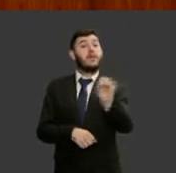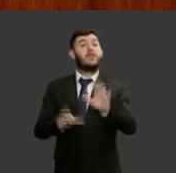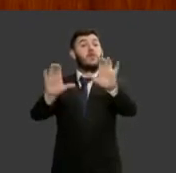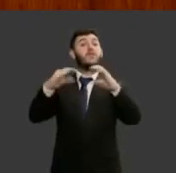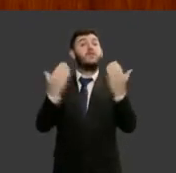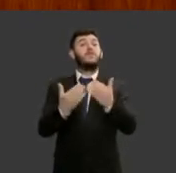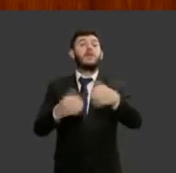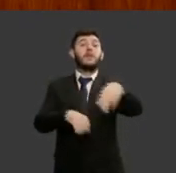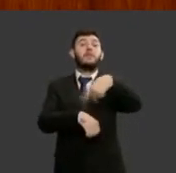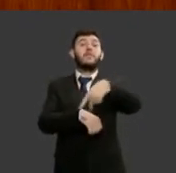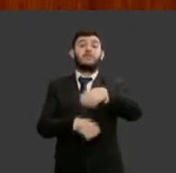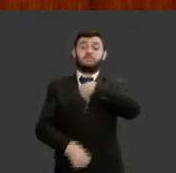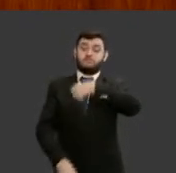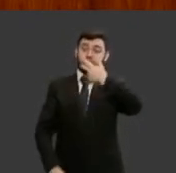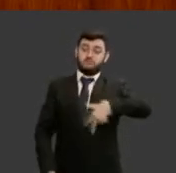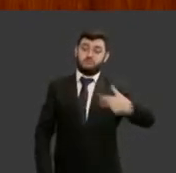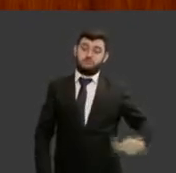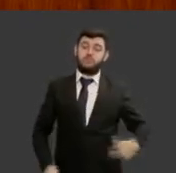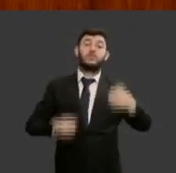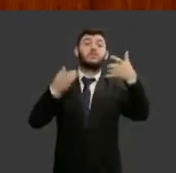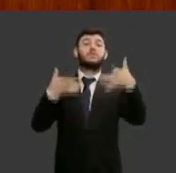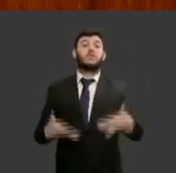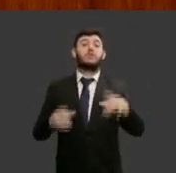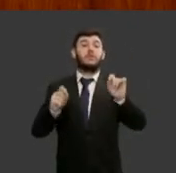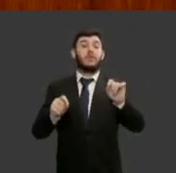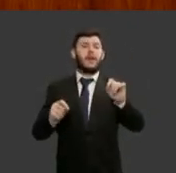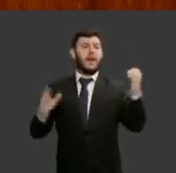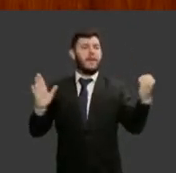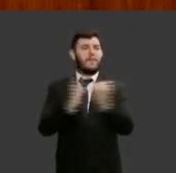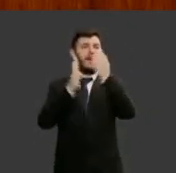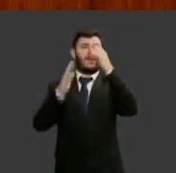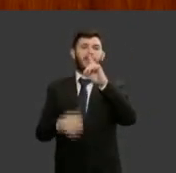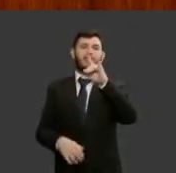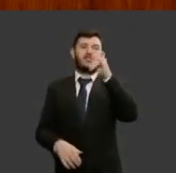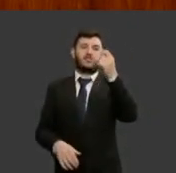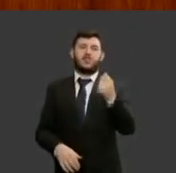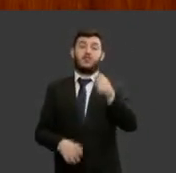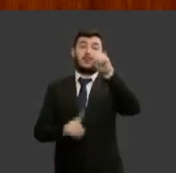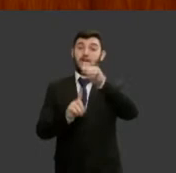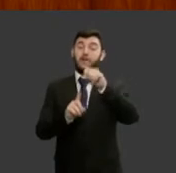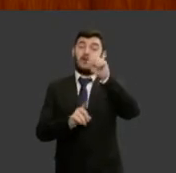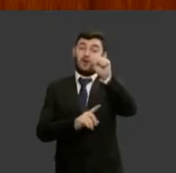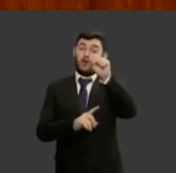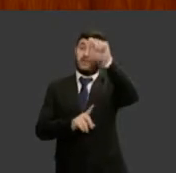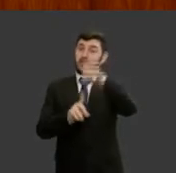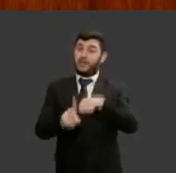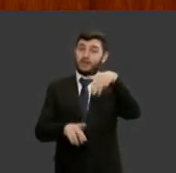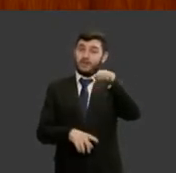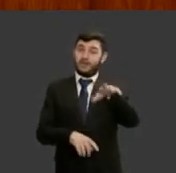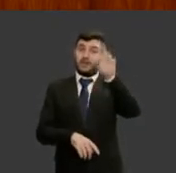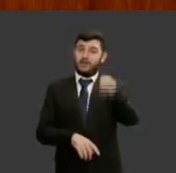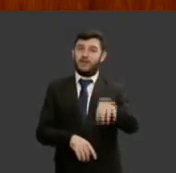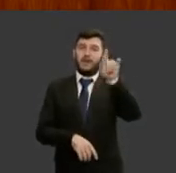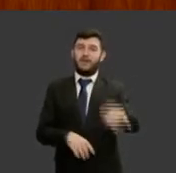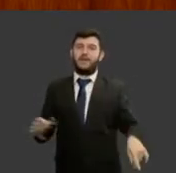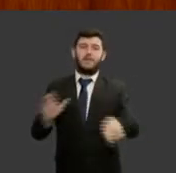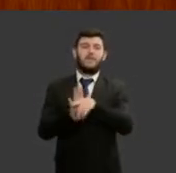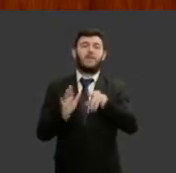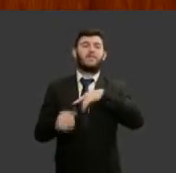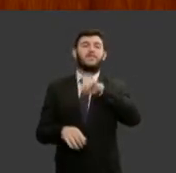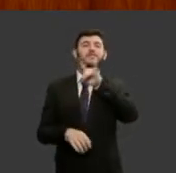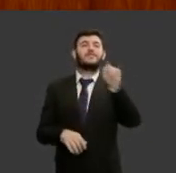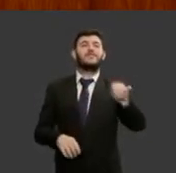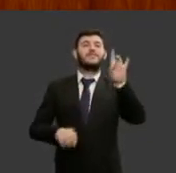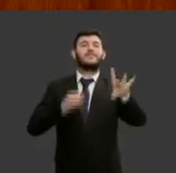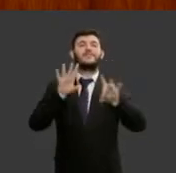por isso o 8 de março passaria a ser o dia internacional da mulher em homenagem àquelas corajosas mulheres